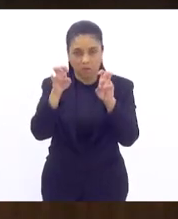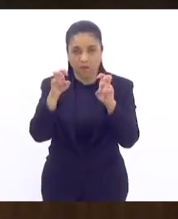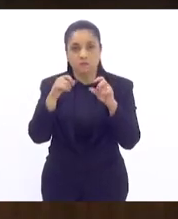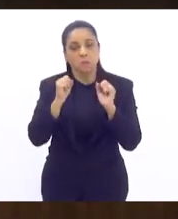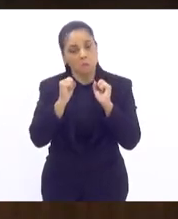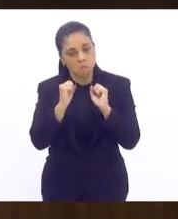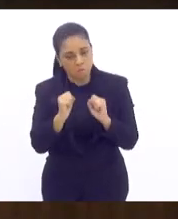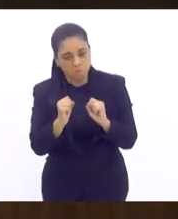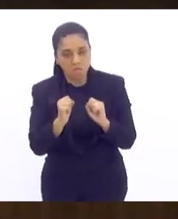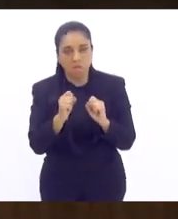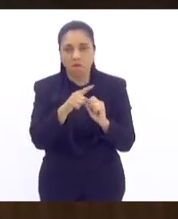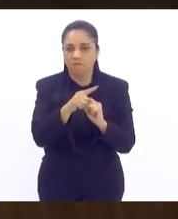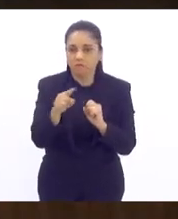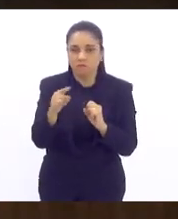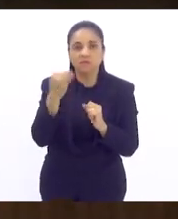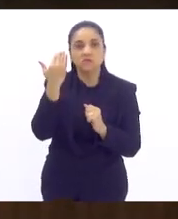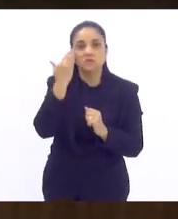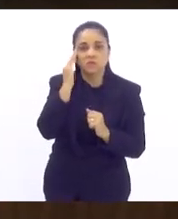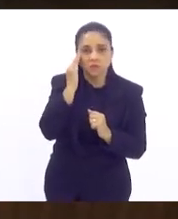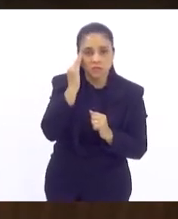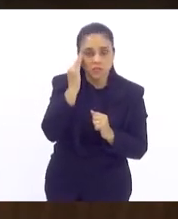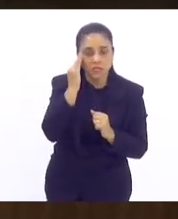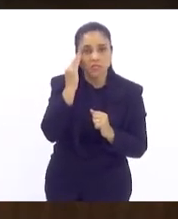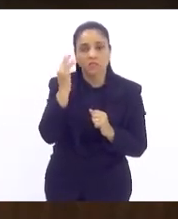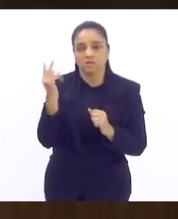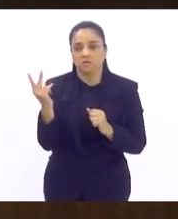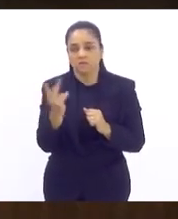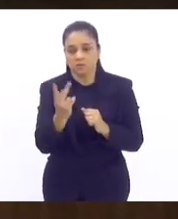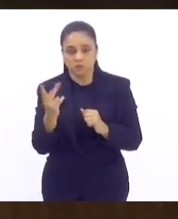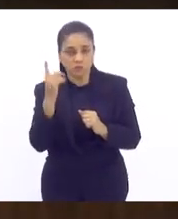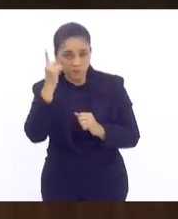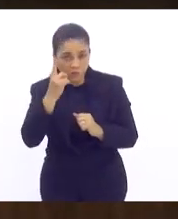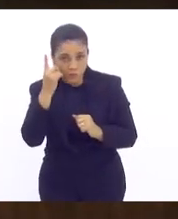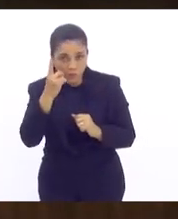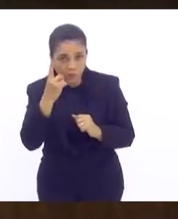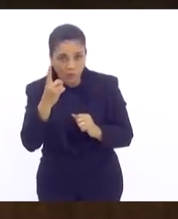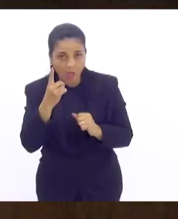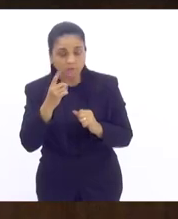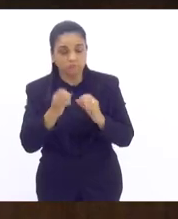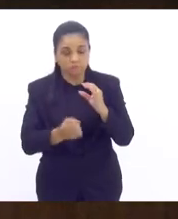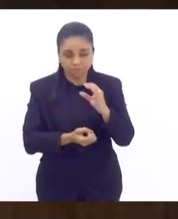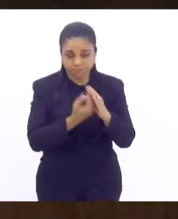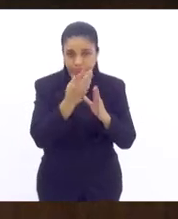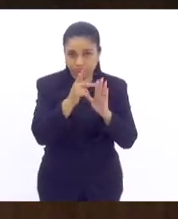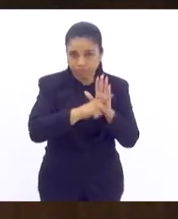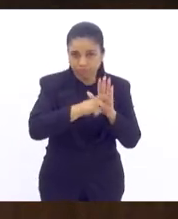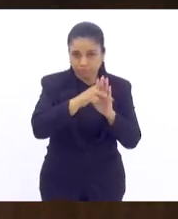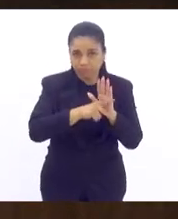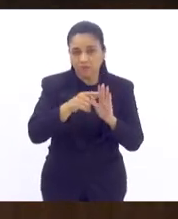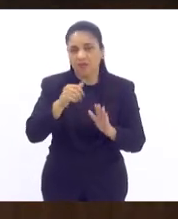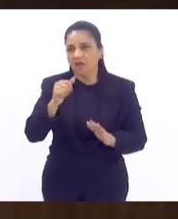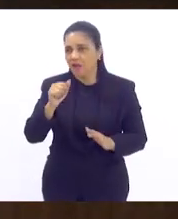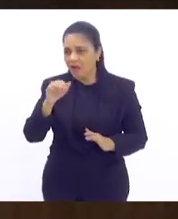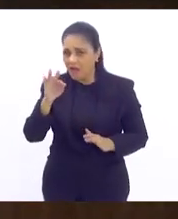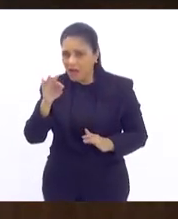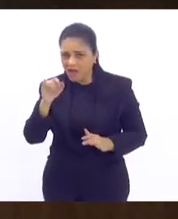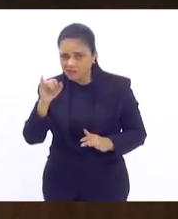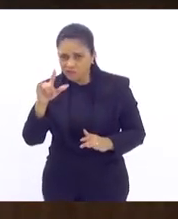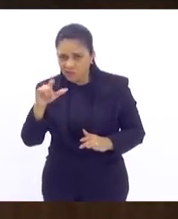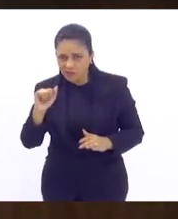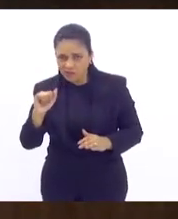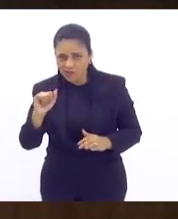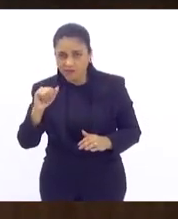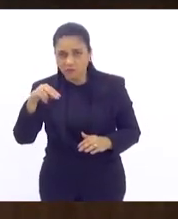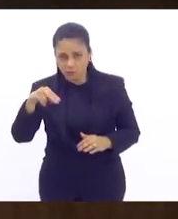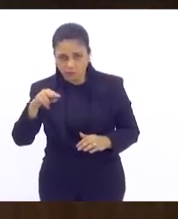com esse entendimento dos autores dessa alteração desse projeto que originalmente é do deputado Atila Nunes? É,